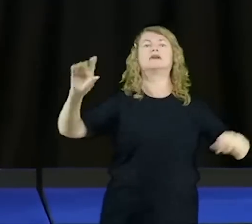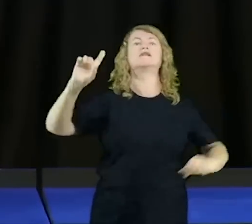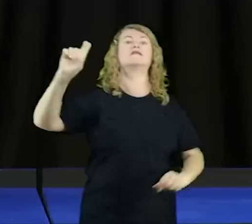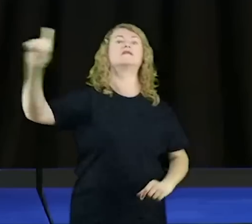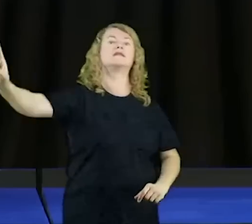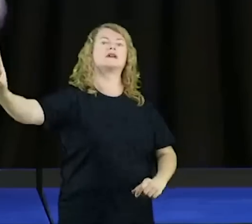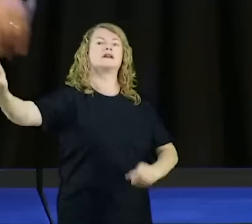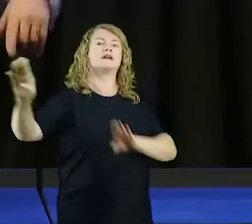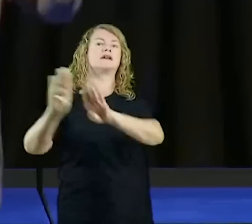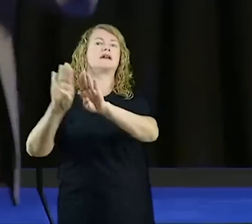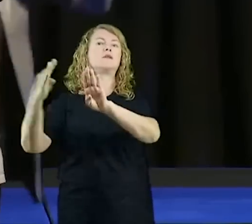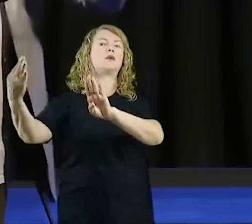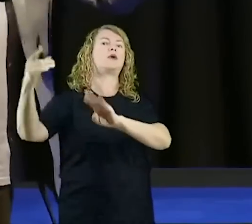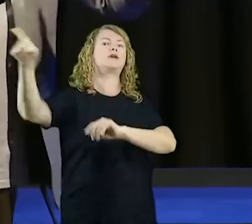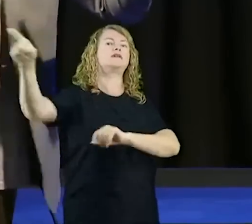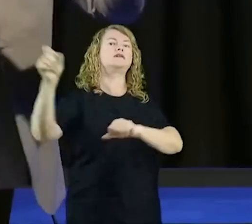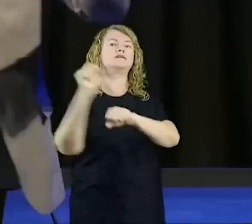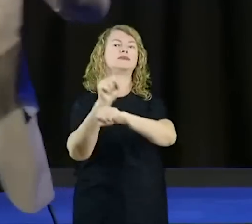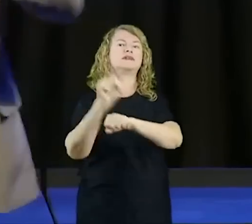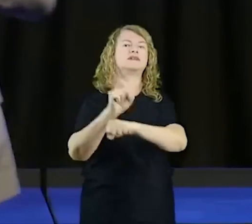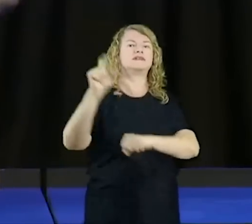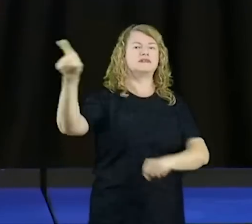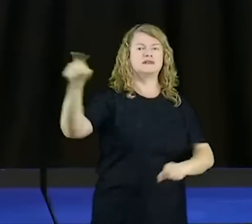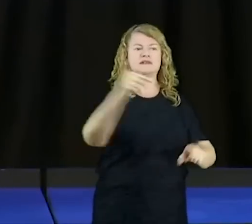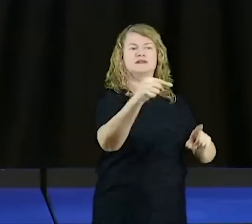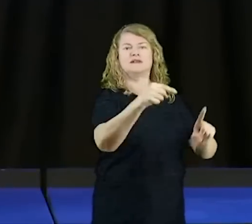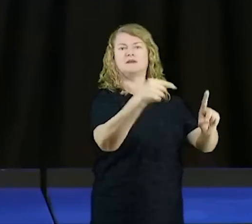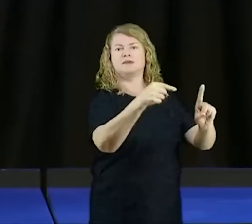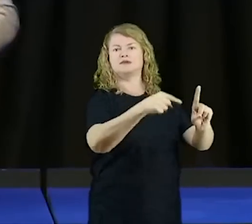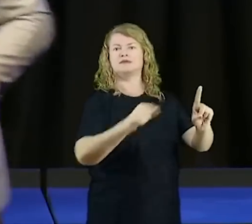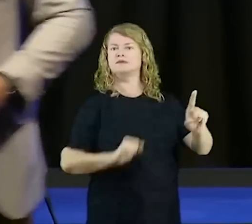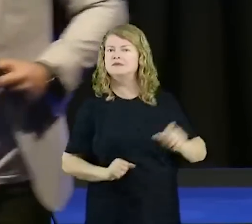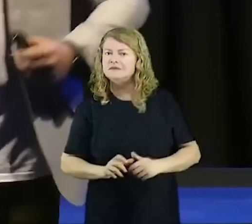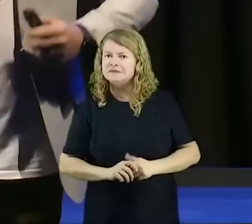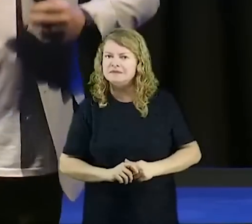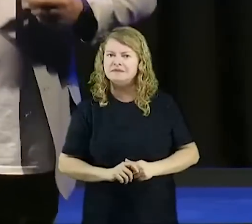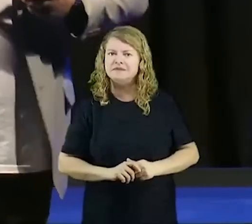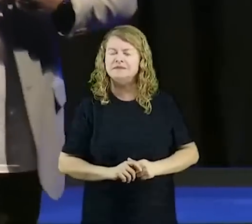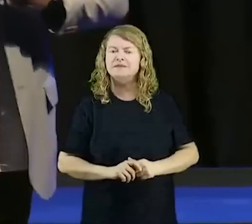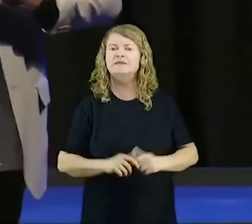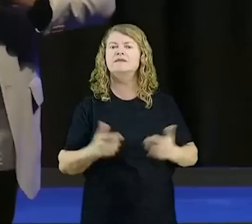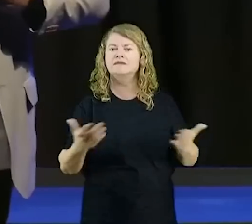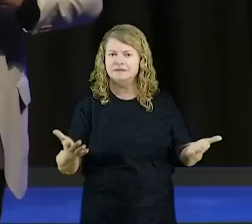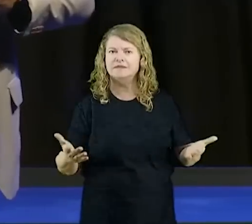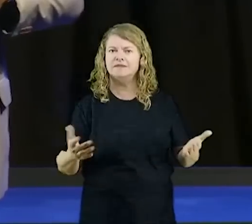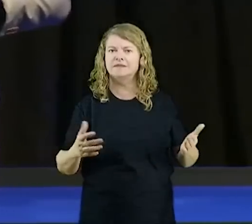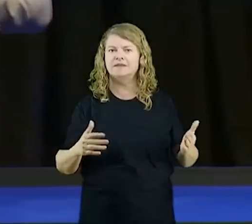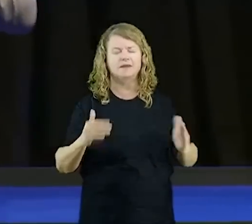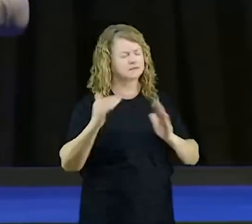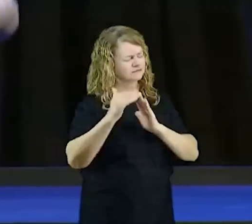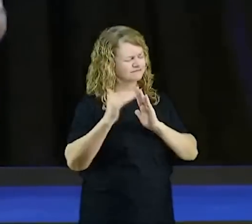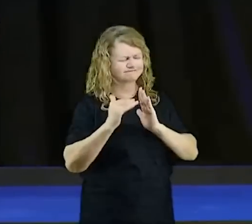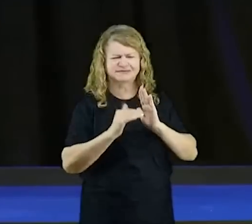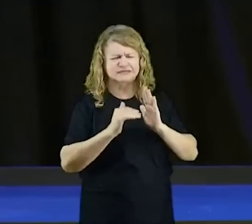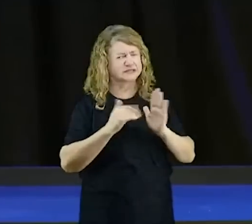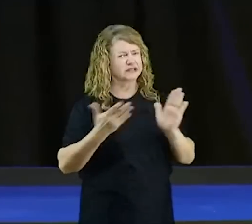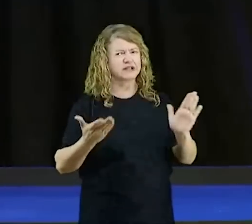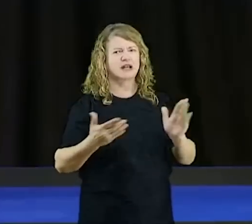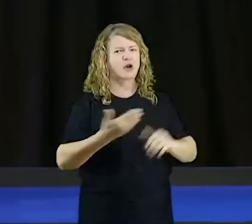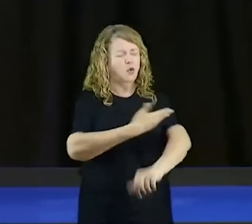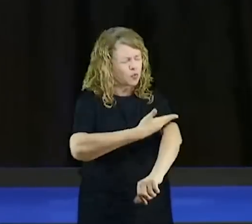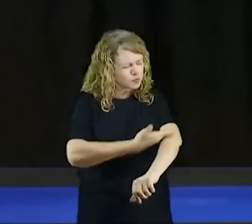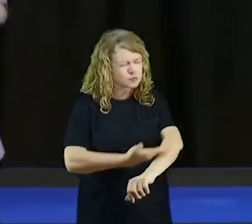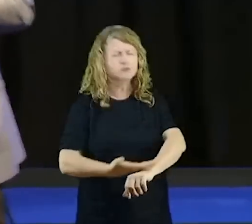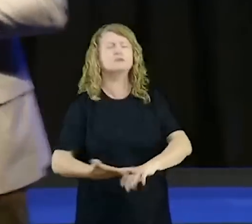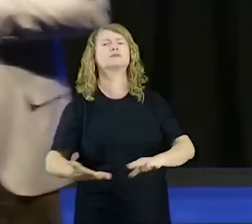pelo filho, aquela esposa, que está orando pelo marido. Isso tudo faz parte de um costume, de